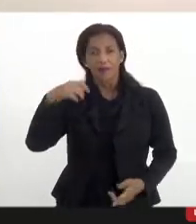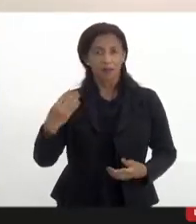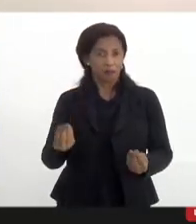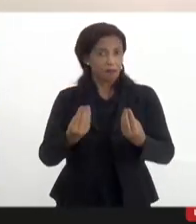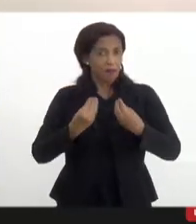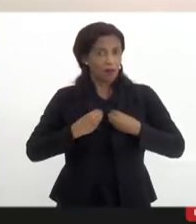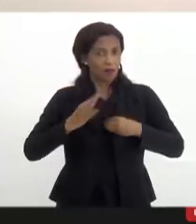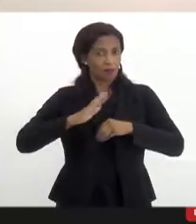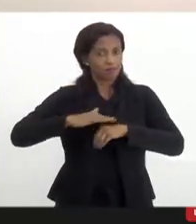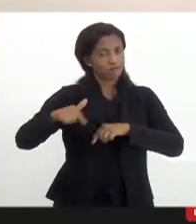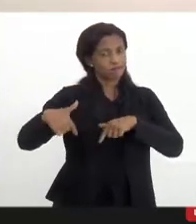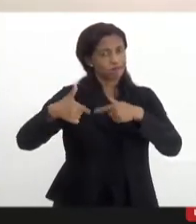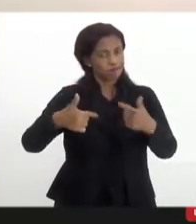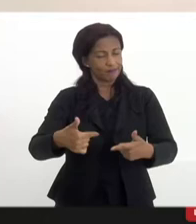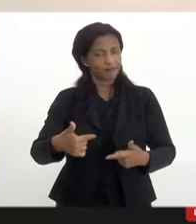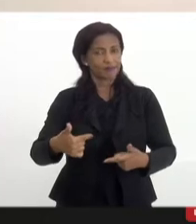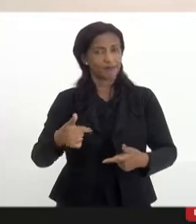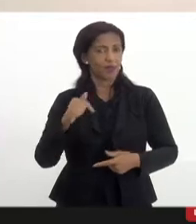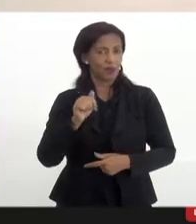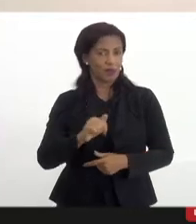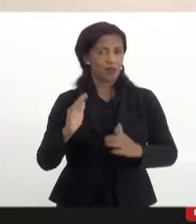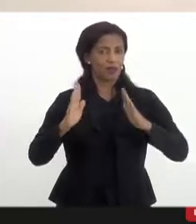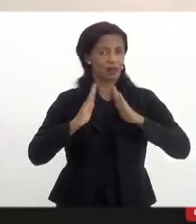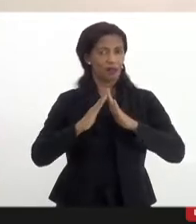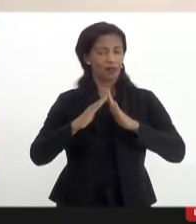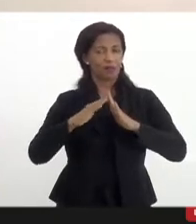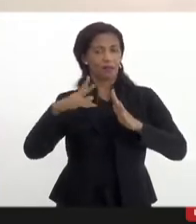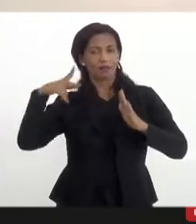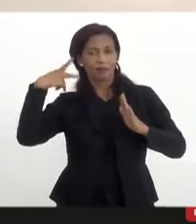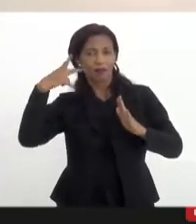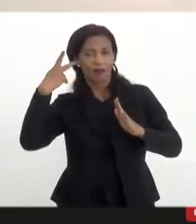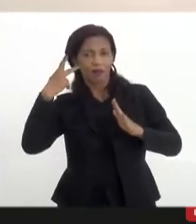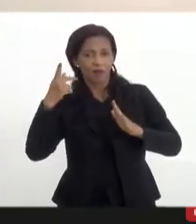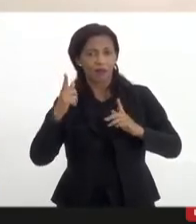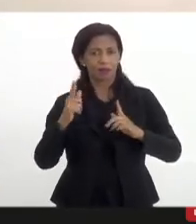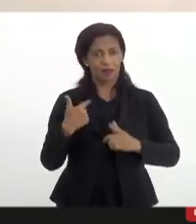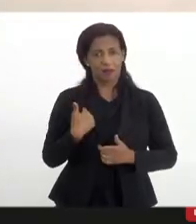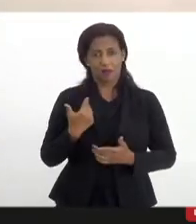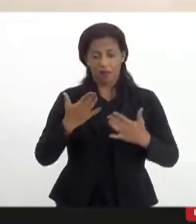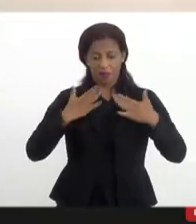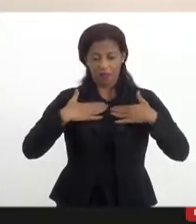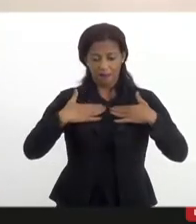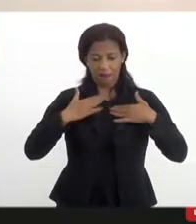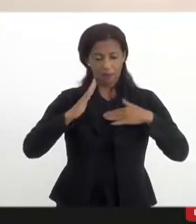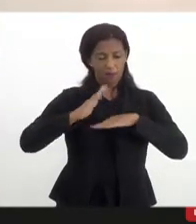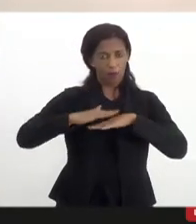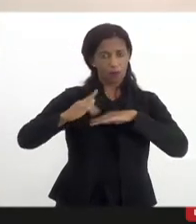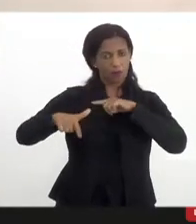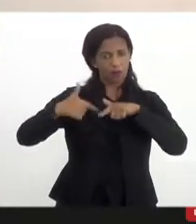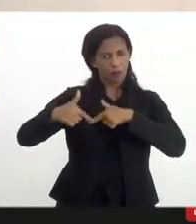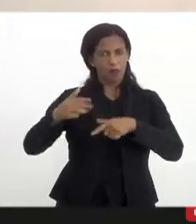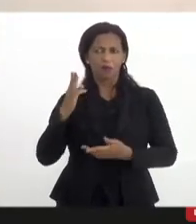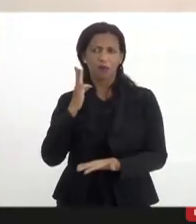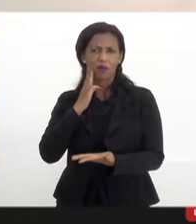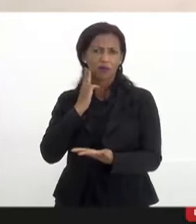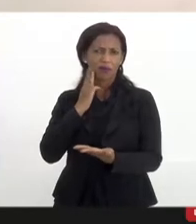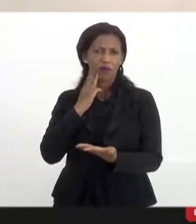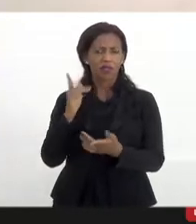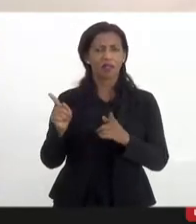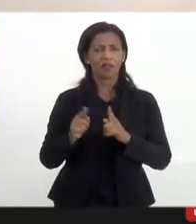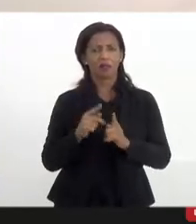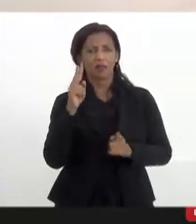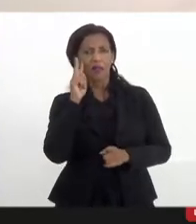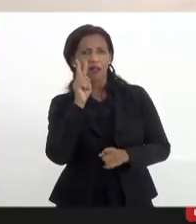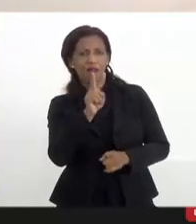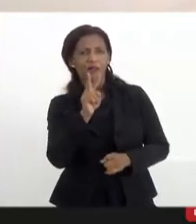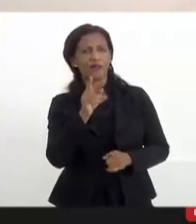a nossa atuação parlamentar, e não apenas faço referência à minha própria atuação, mas o deputado Valdeque Carneiro, vi aqui